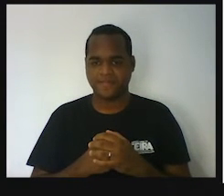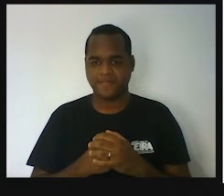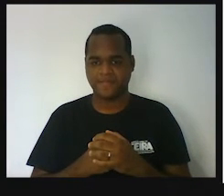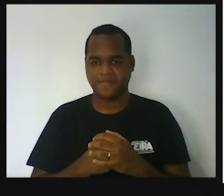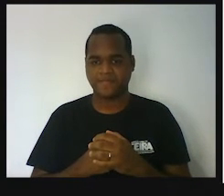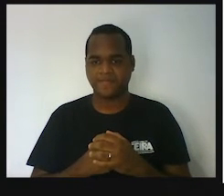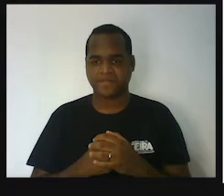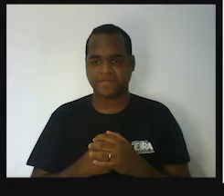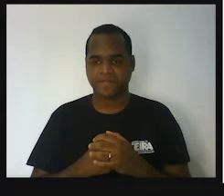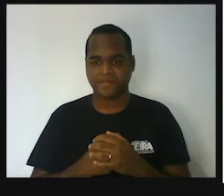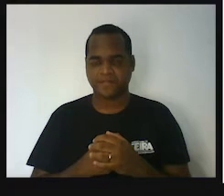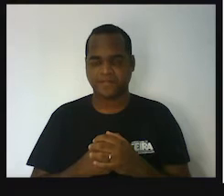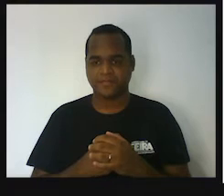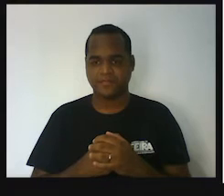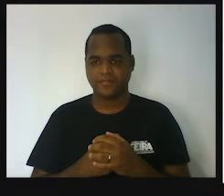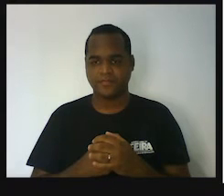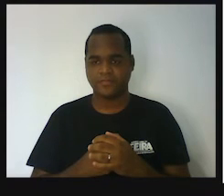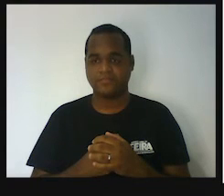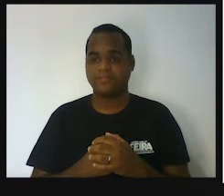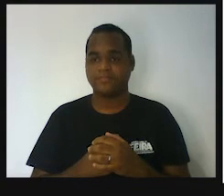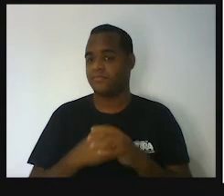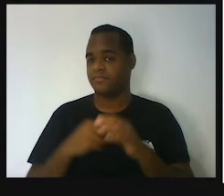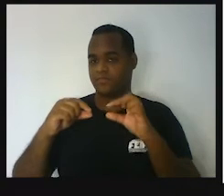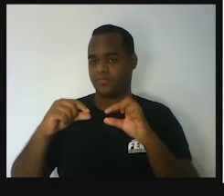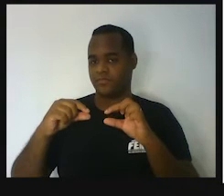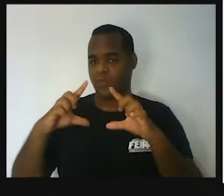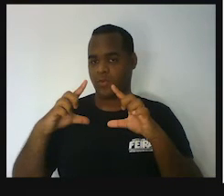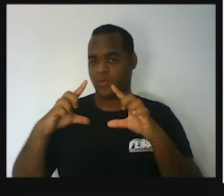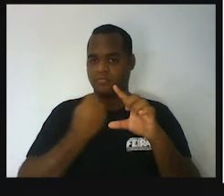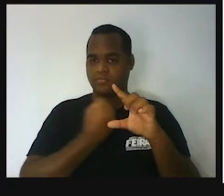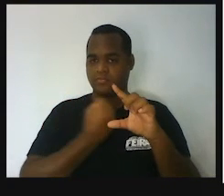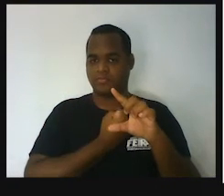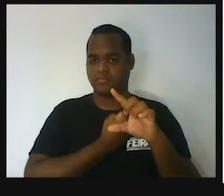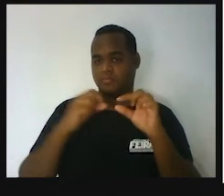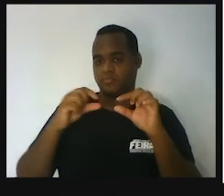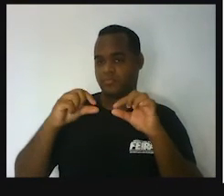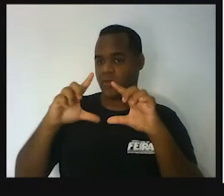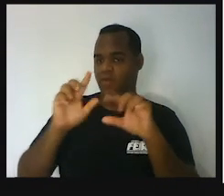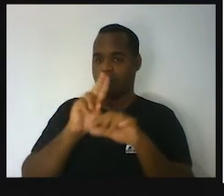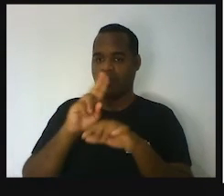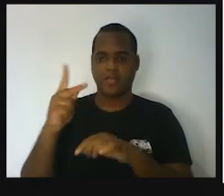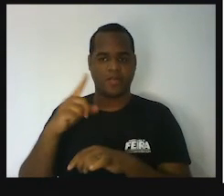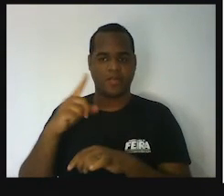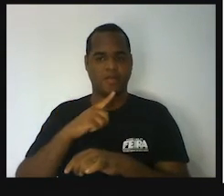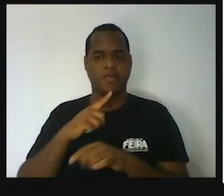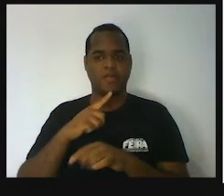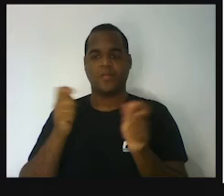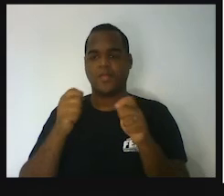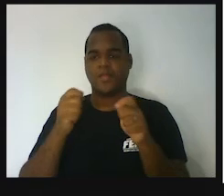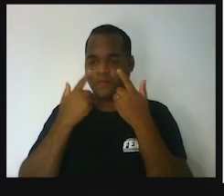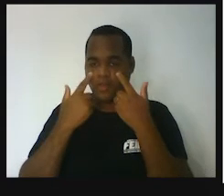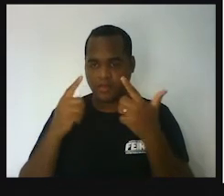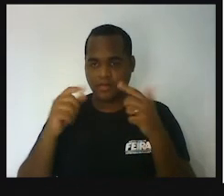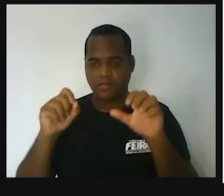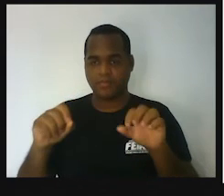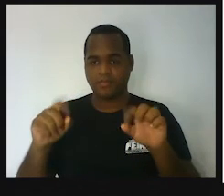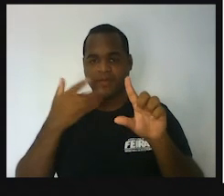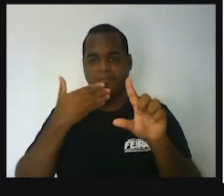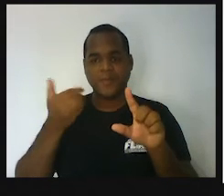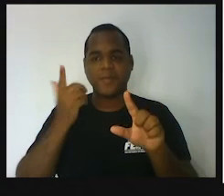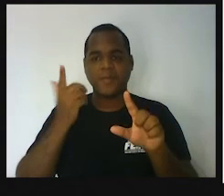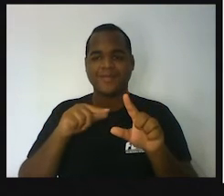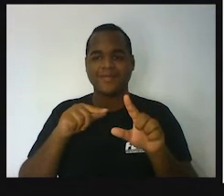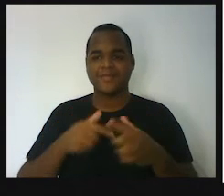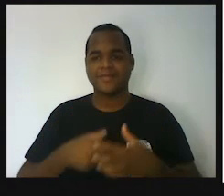Eu vou aumentar esse nome. Vou deixar ele grandão pra gente enxergar melhor, né?